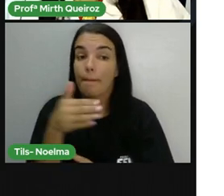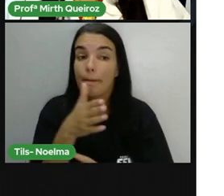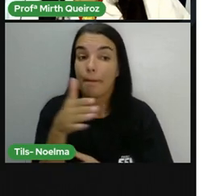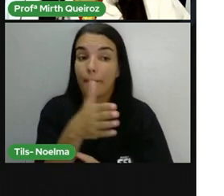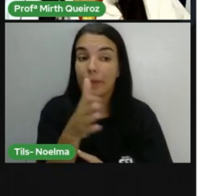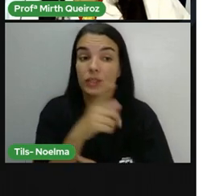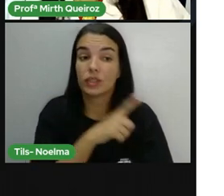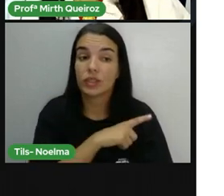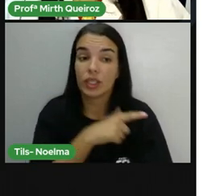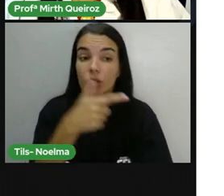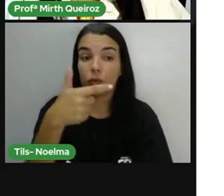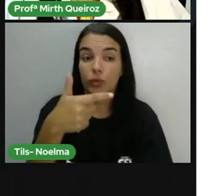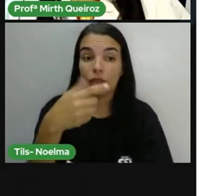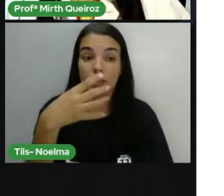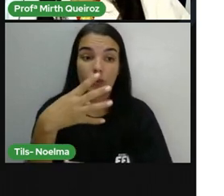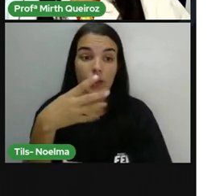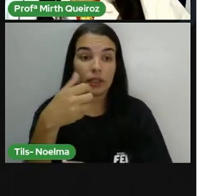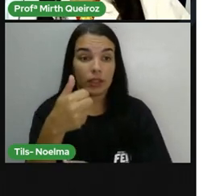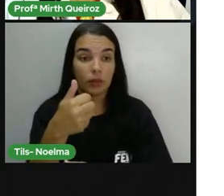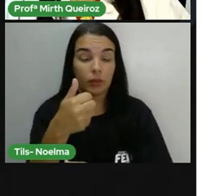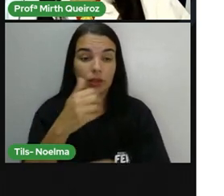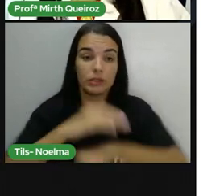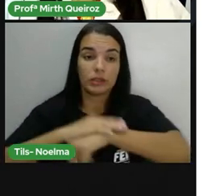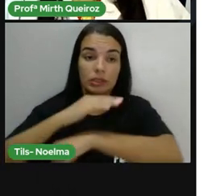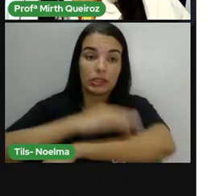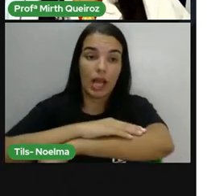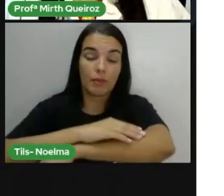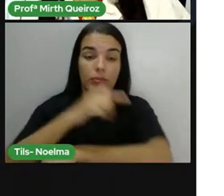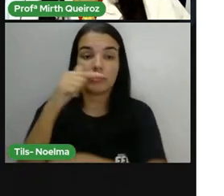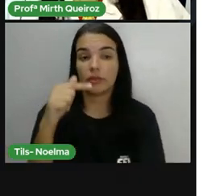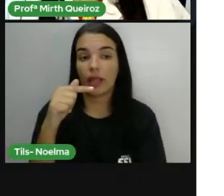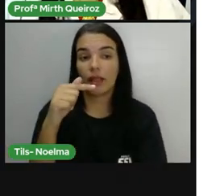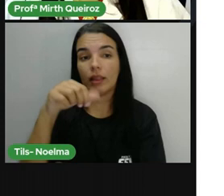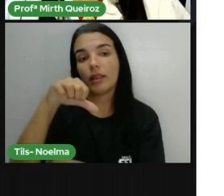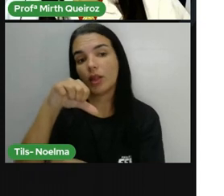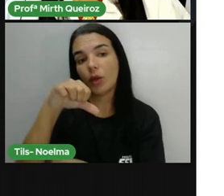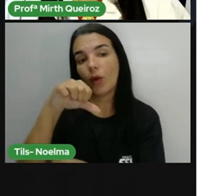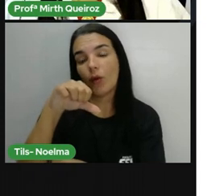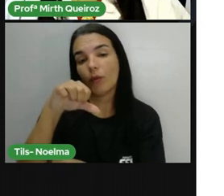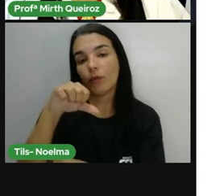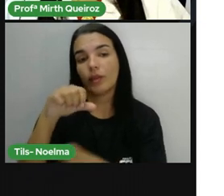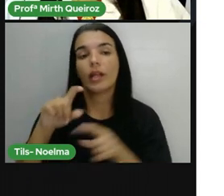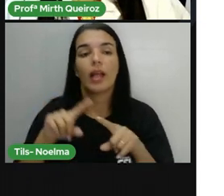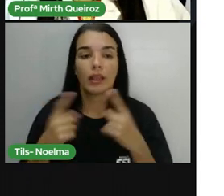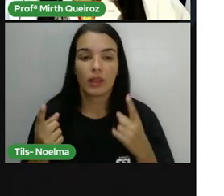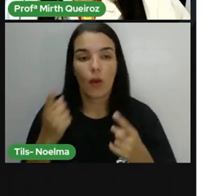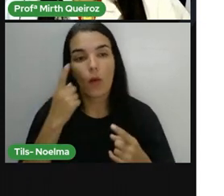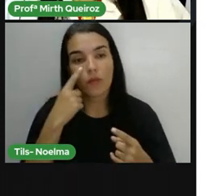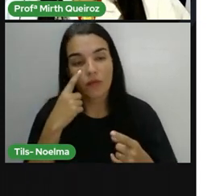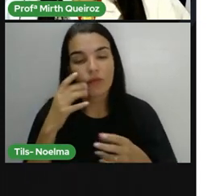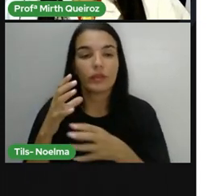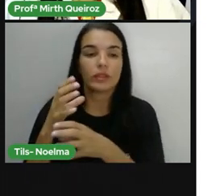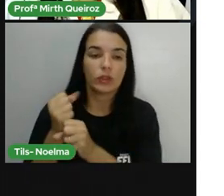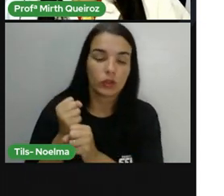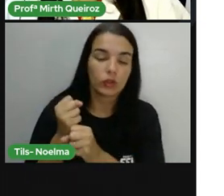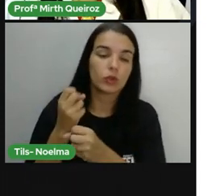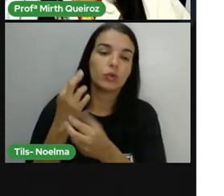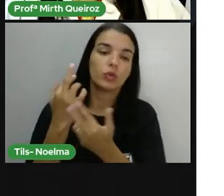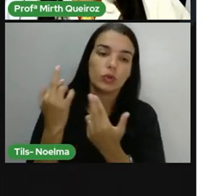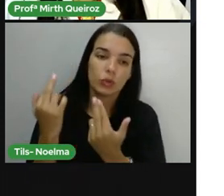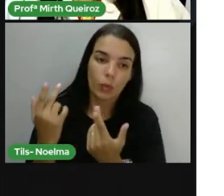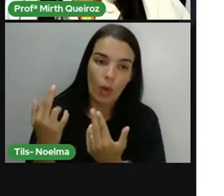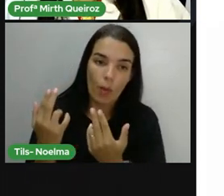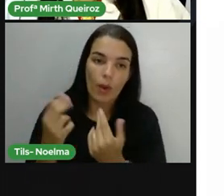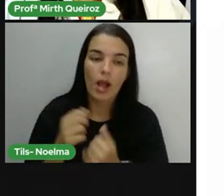Peixes, 241. Anfíbios, 79. 241 menos 79, 162.